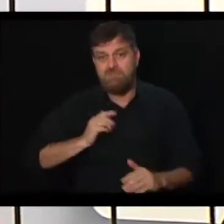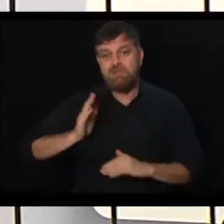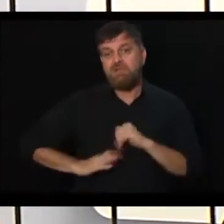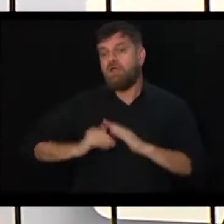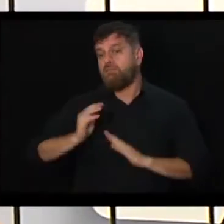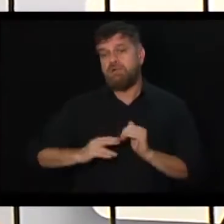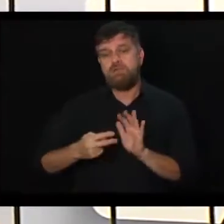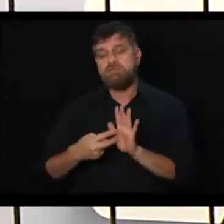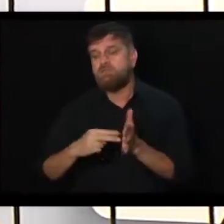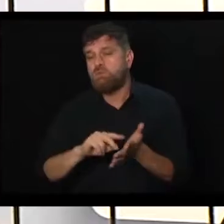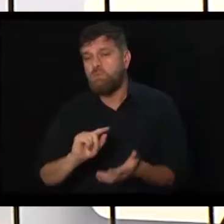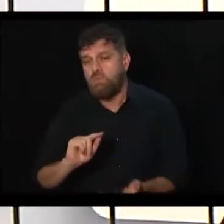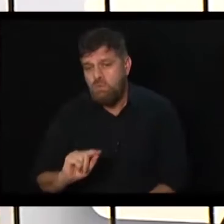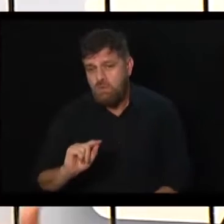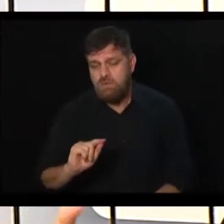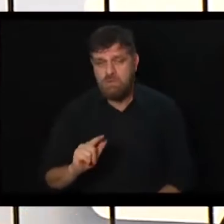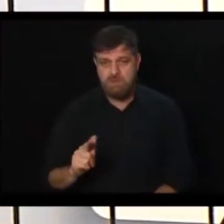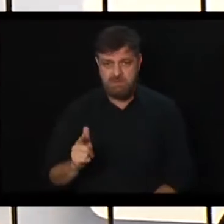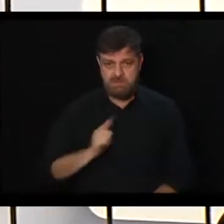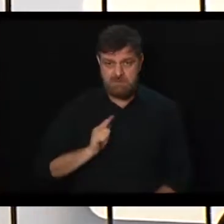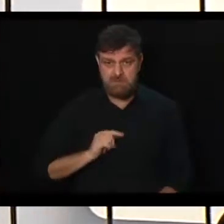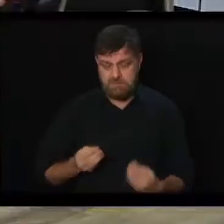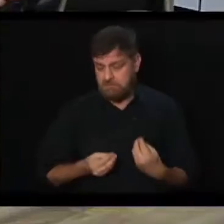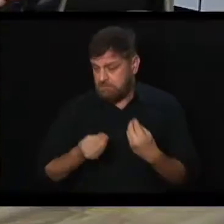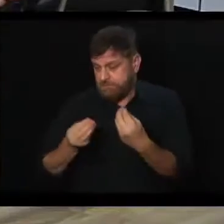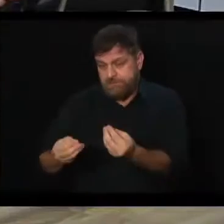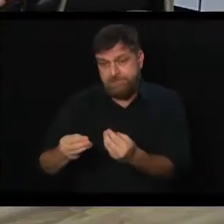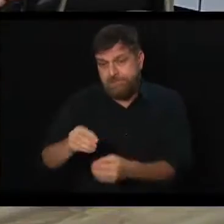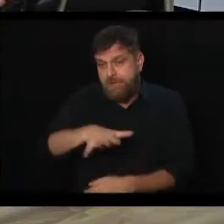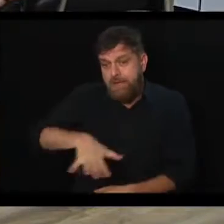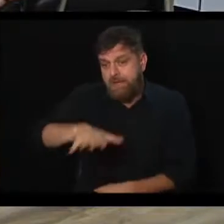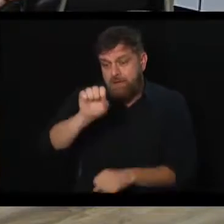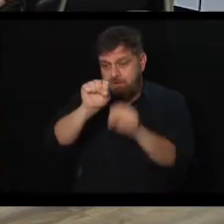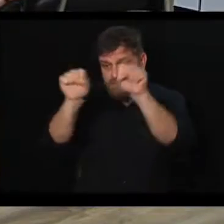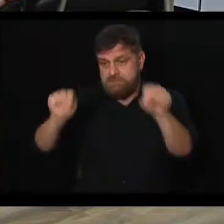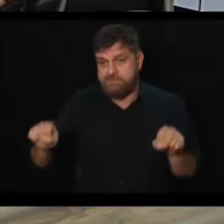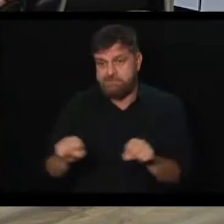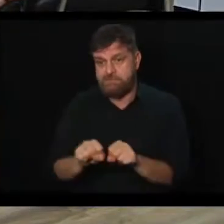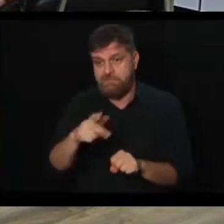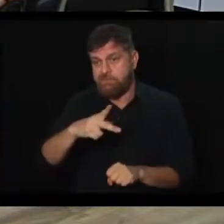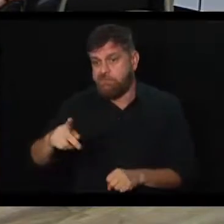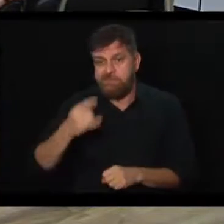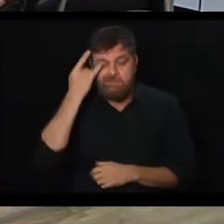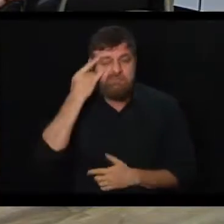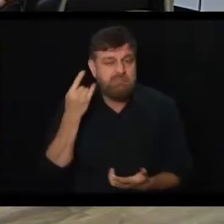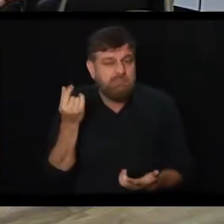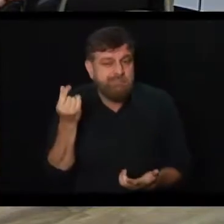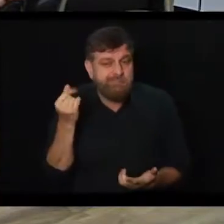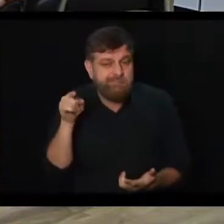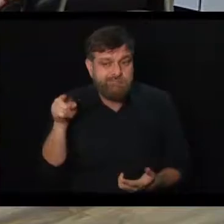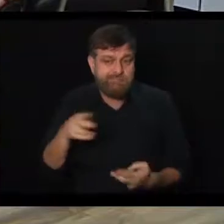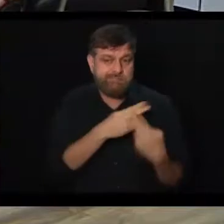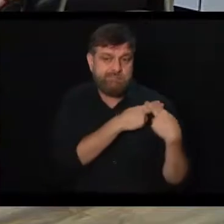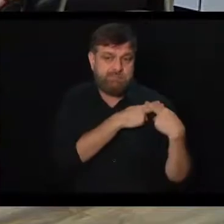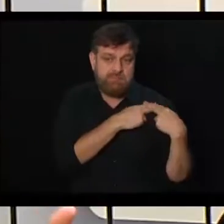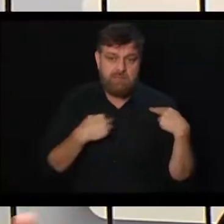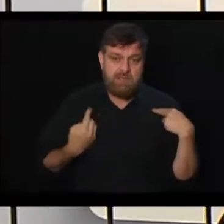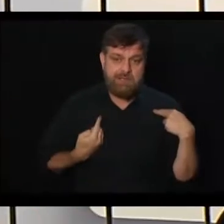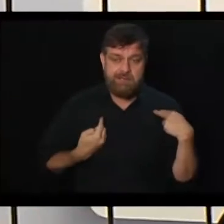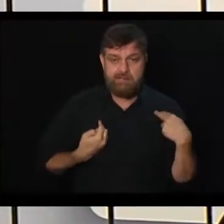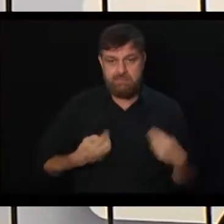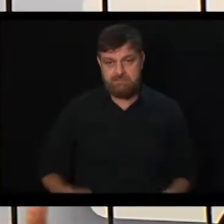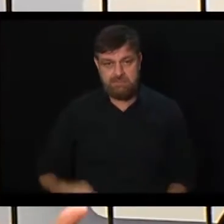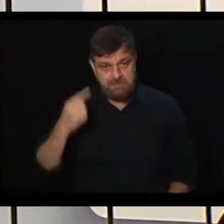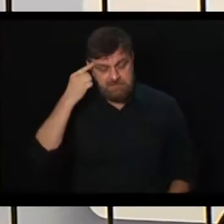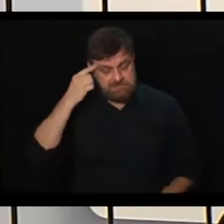significa entregar o sistema de aposentadoria na mão do sistema financeiro. É uma outra concepção, outro modelo,